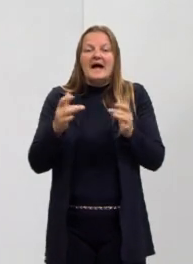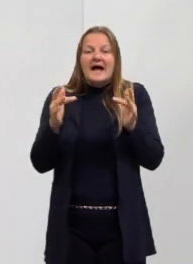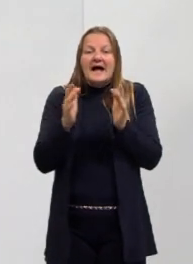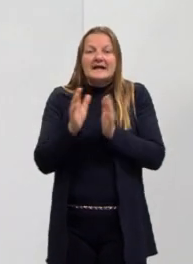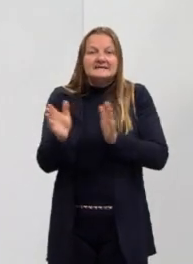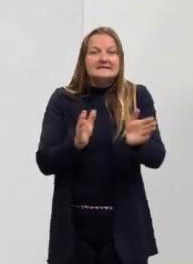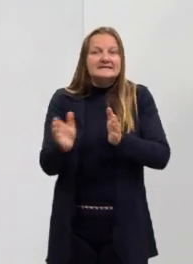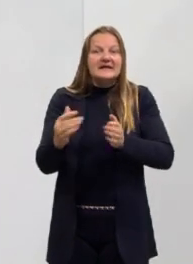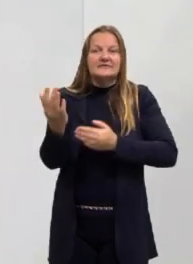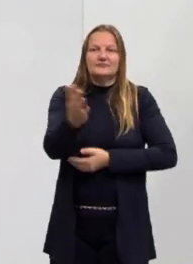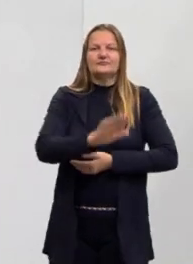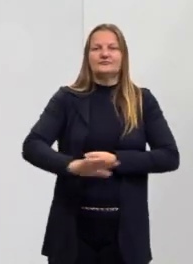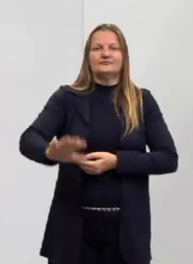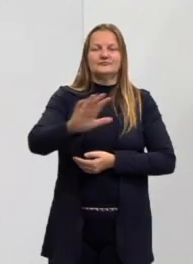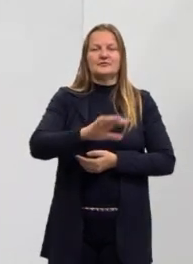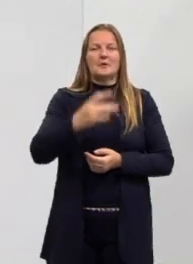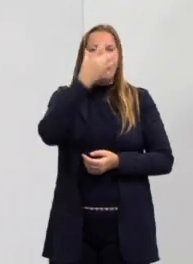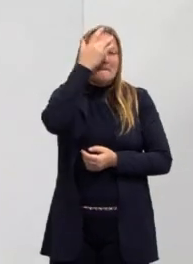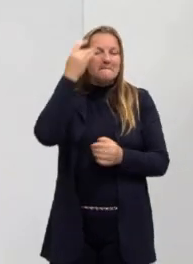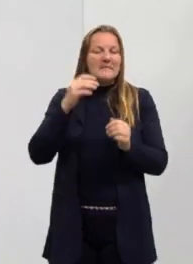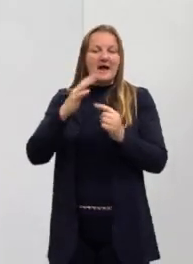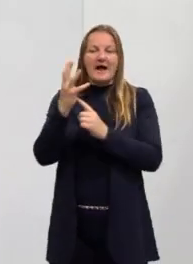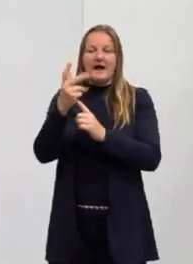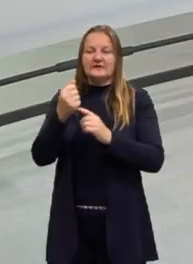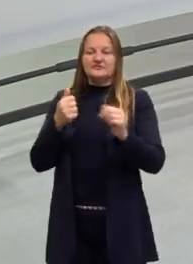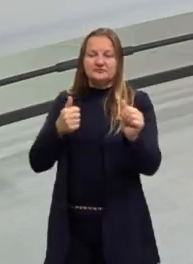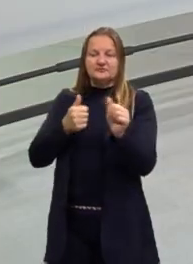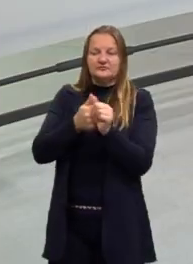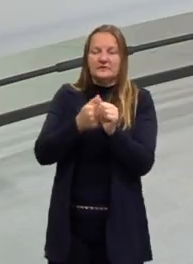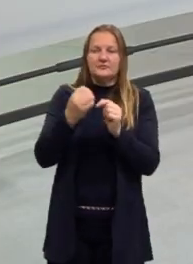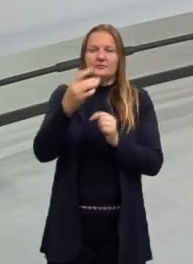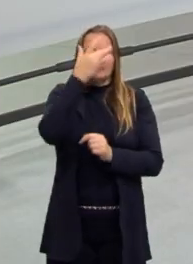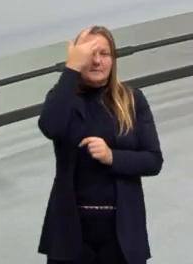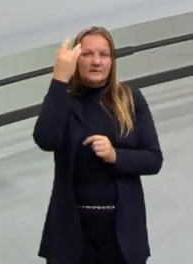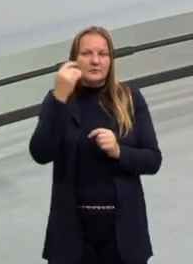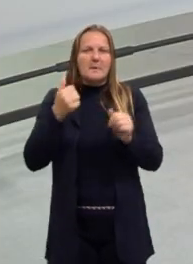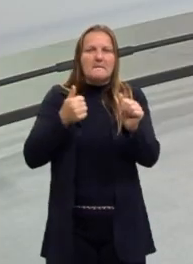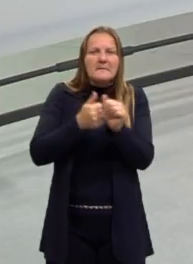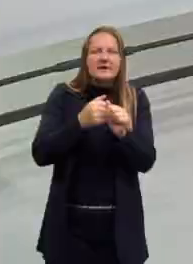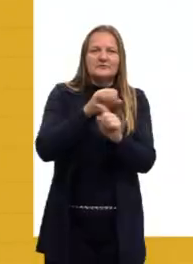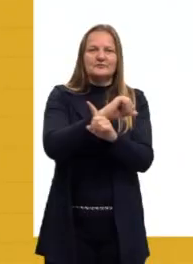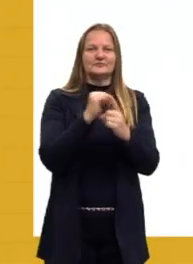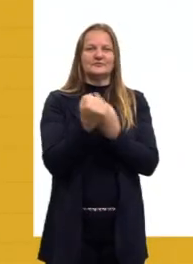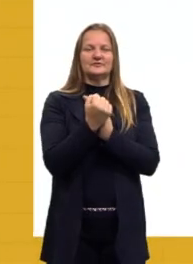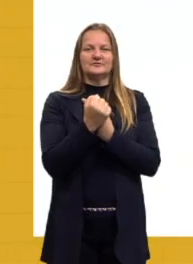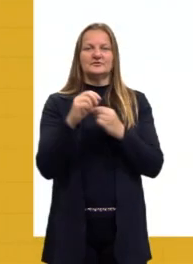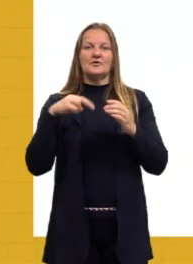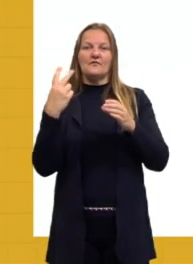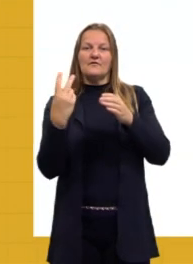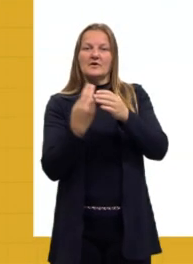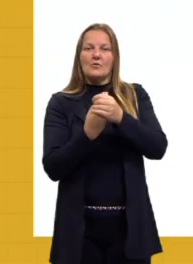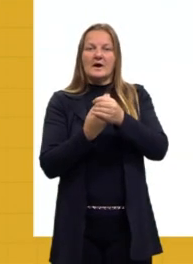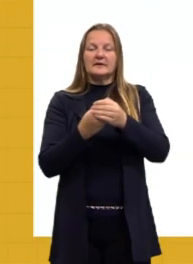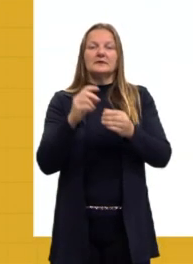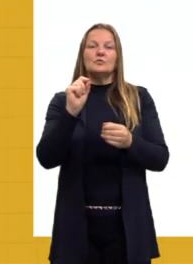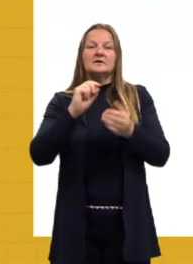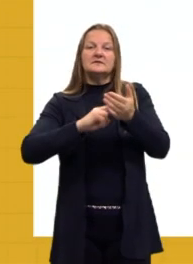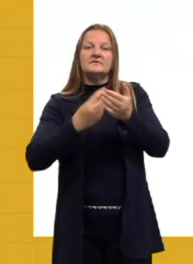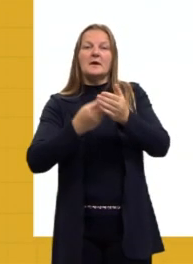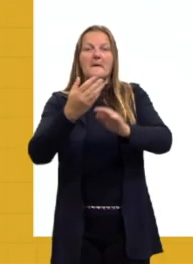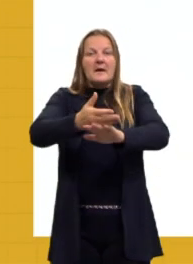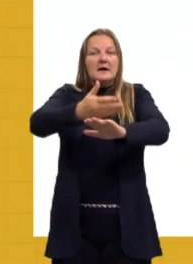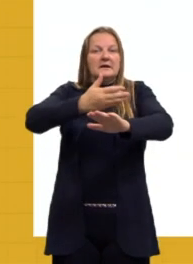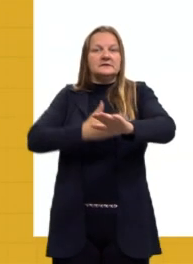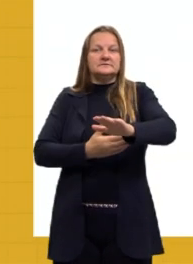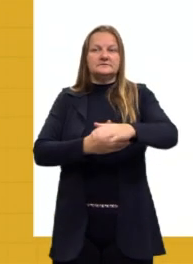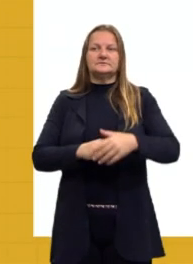aproxima a arte das pessoas e da sociedade. Então, as vanguardas europeias, vanguarda, gente, aquilo que vem antes, aquilo que vem primeiro. Então,